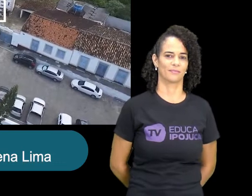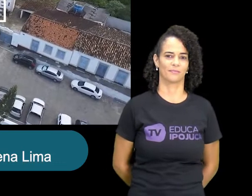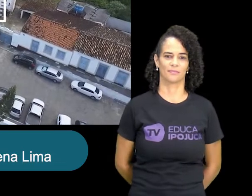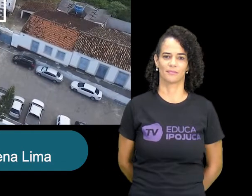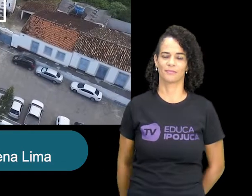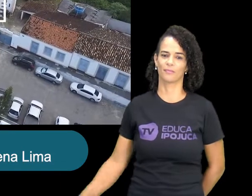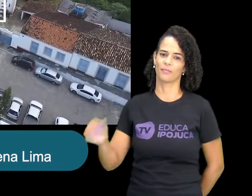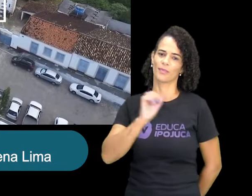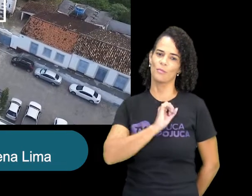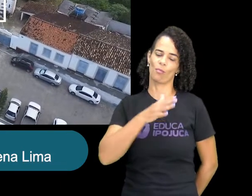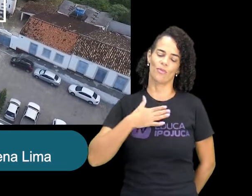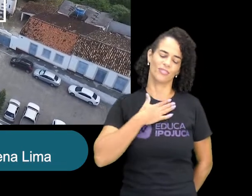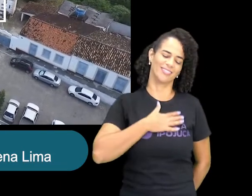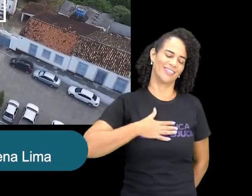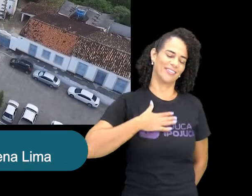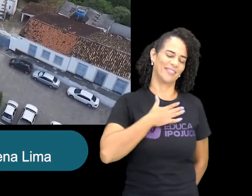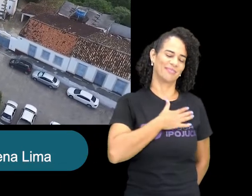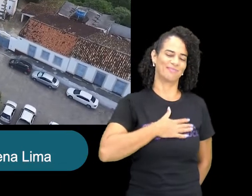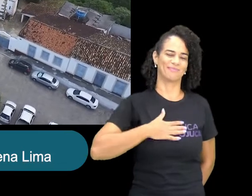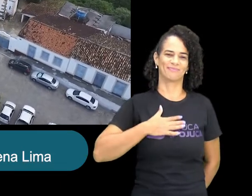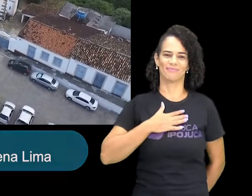Essa é a minha Ipojuca, querida